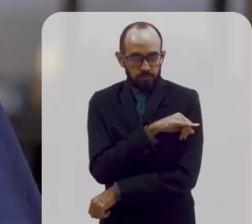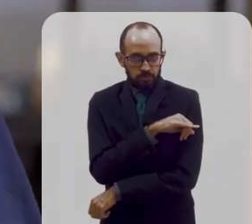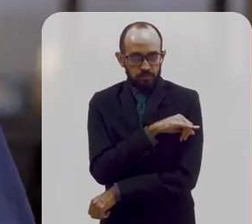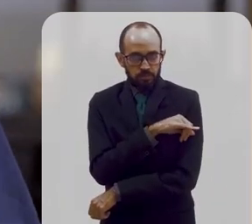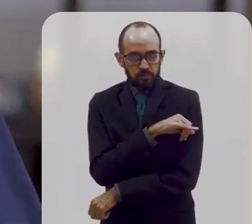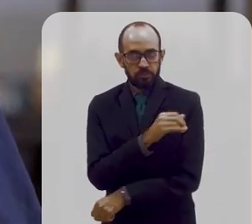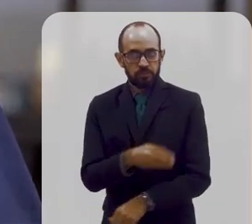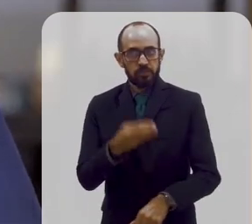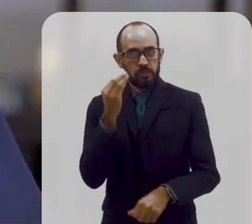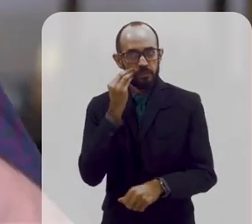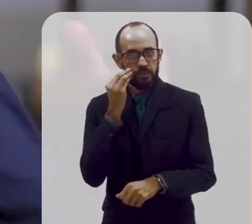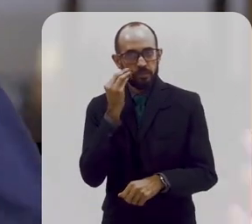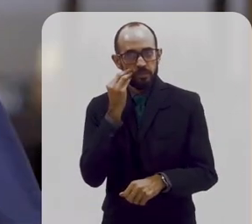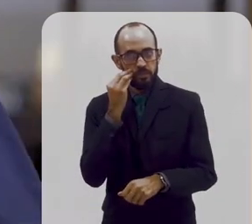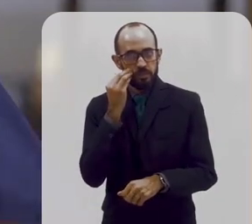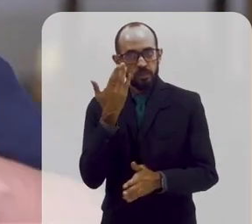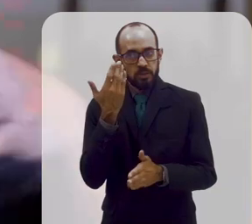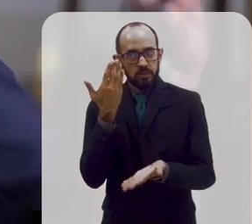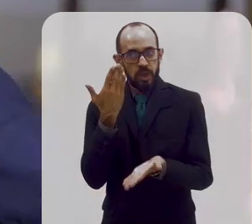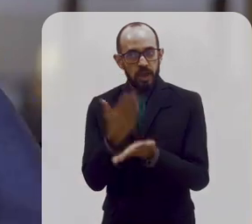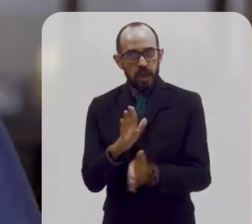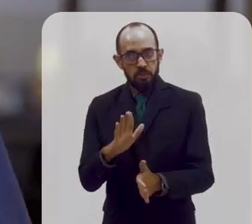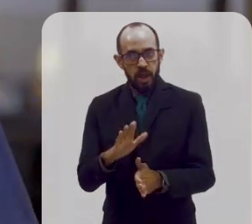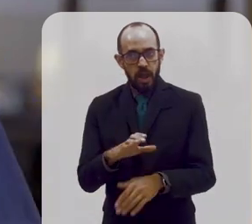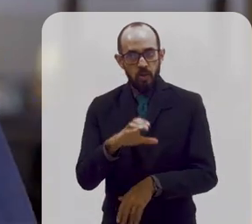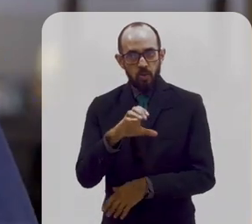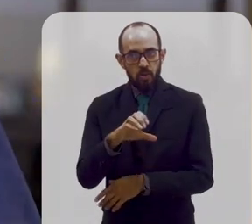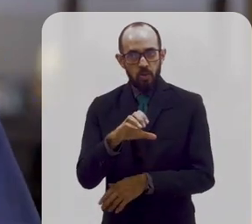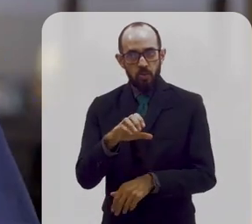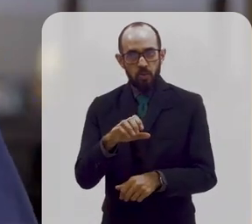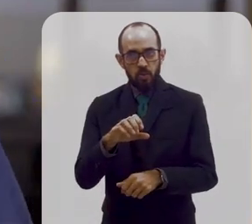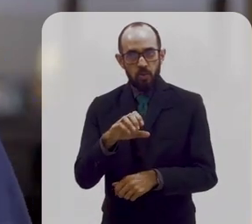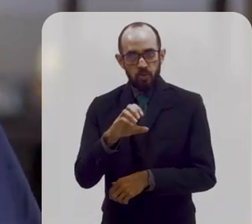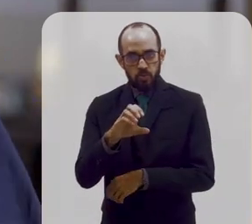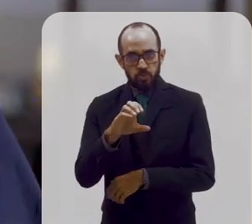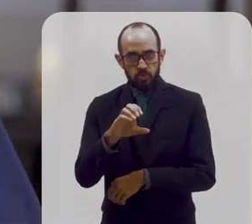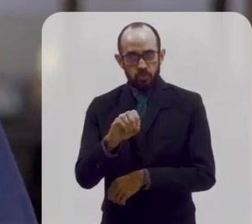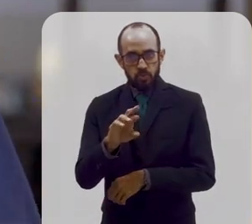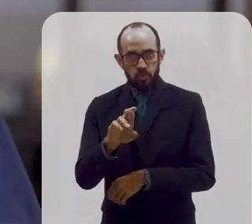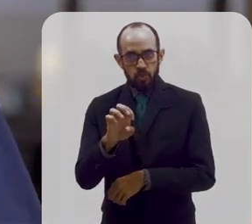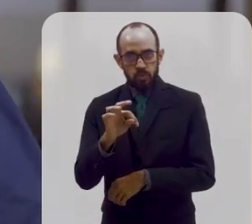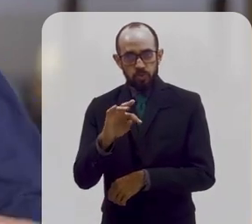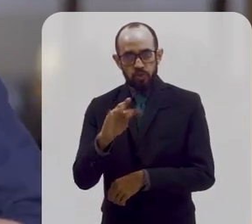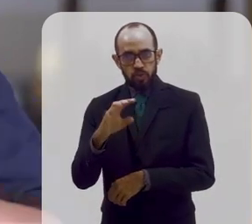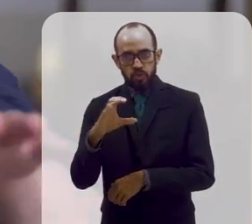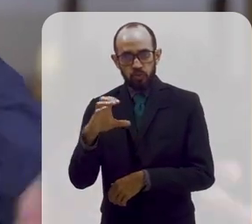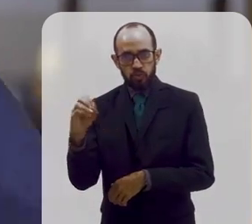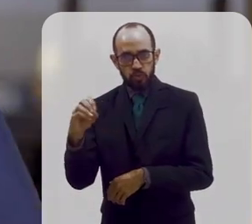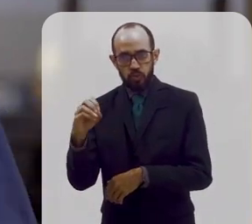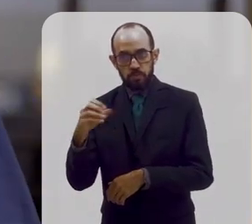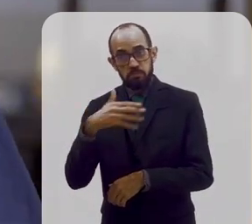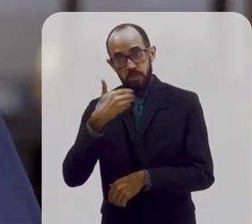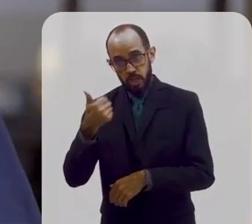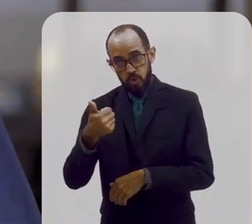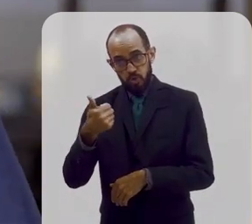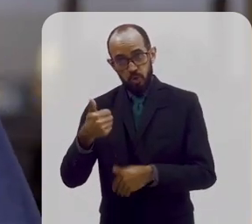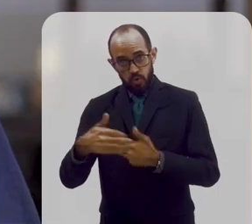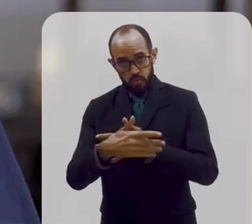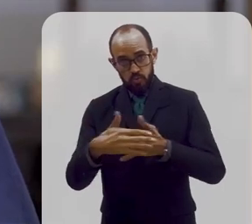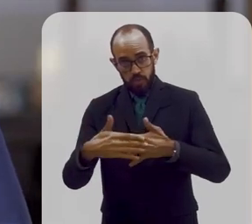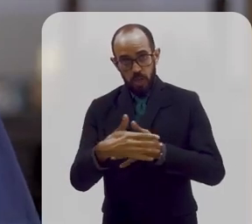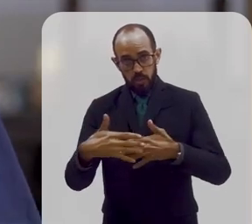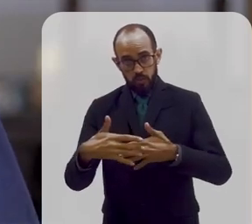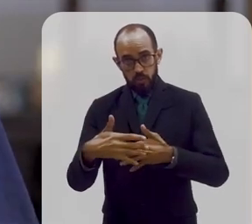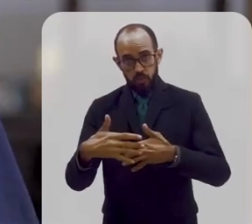momento e a tentativa de acabar com os grandes cortiços que nós tínhamos, melhorou um pouco, principalmente na região